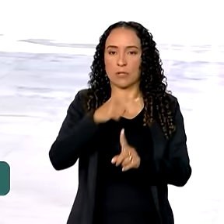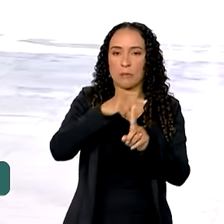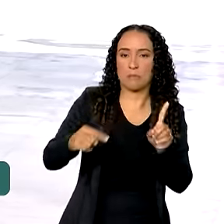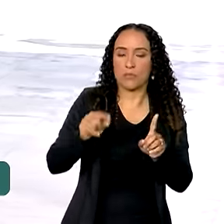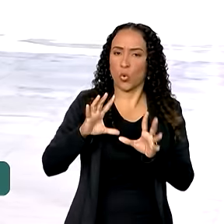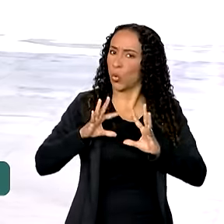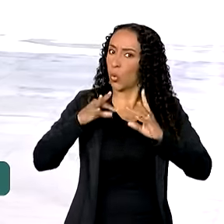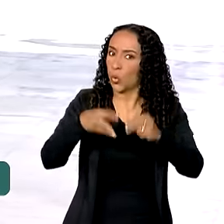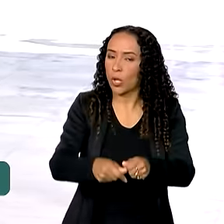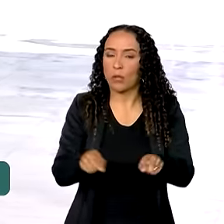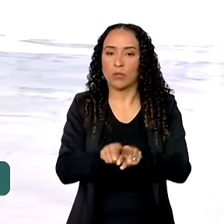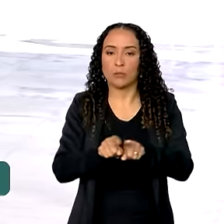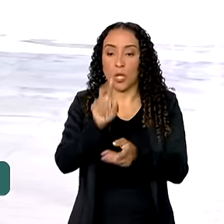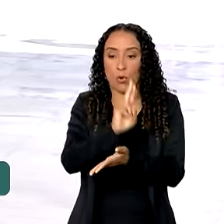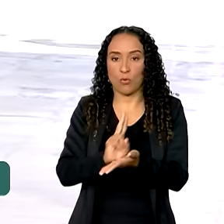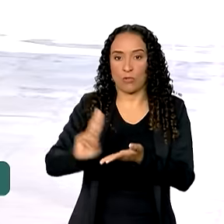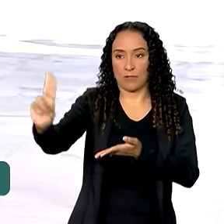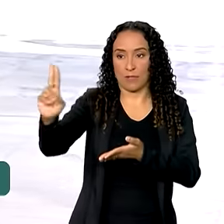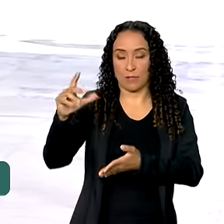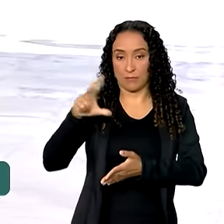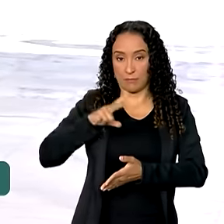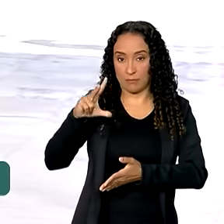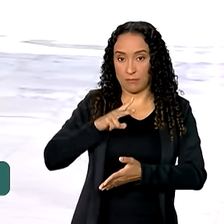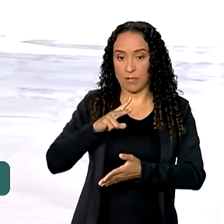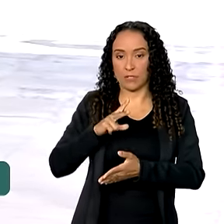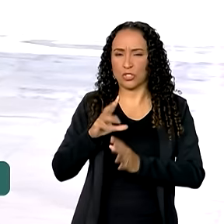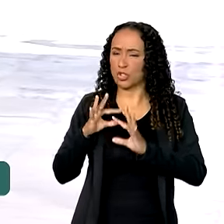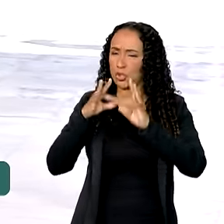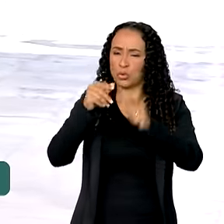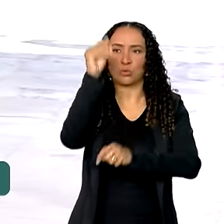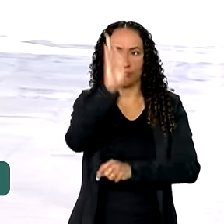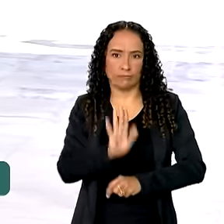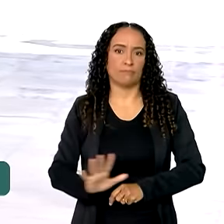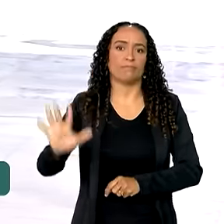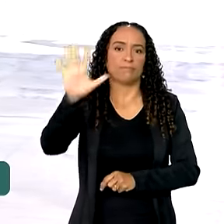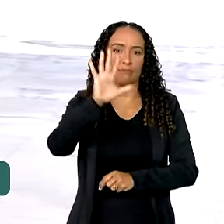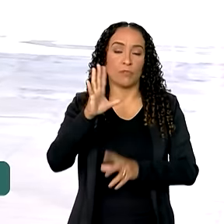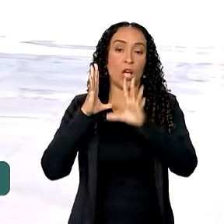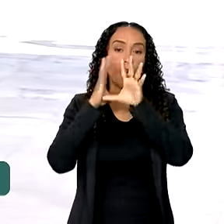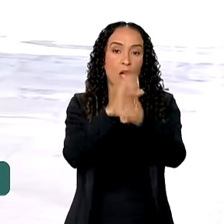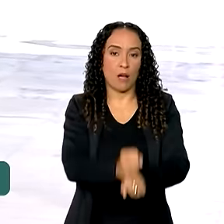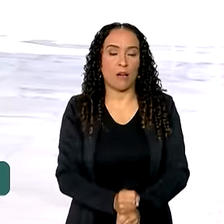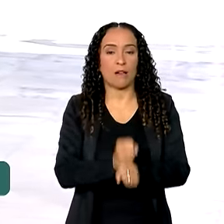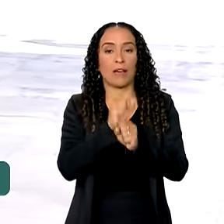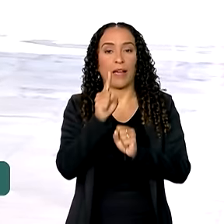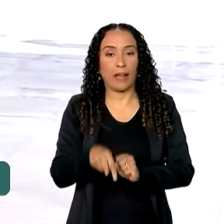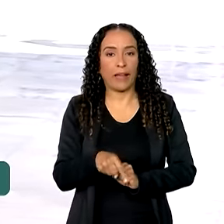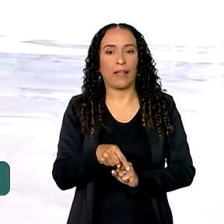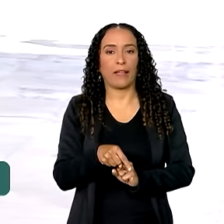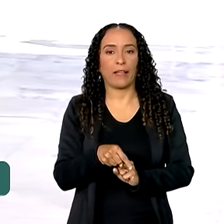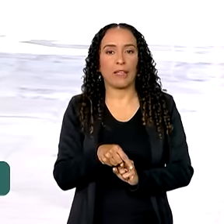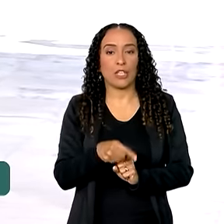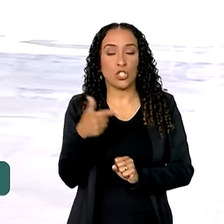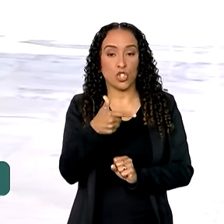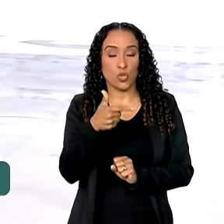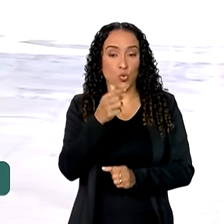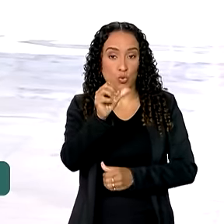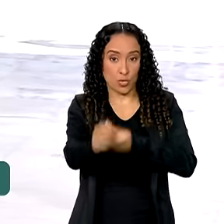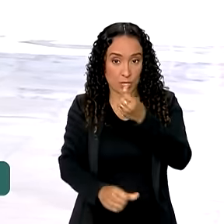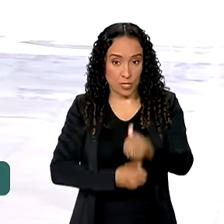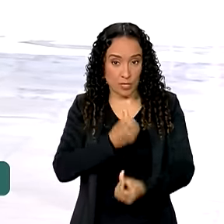ou integrais para universidades privadas de todo o país. No total, vão ser agora para esse segundo